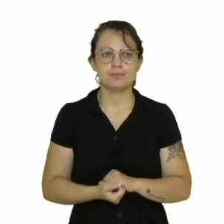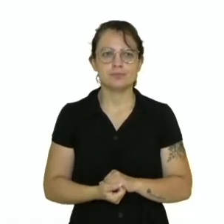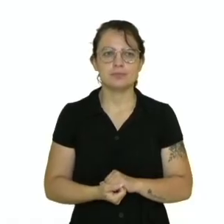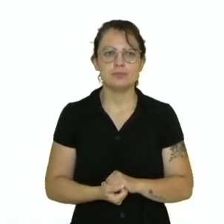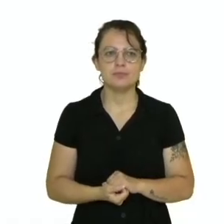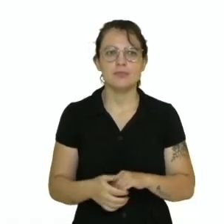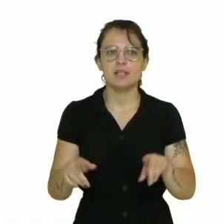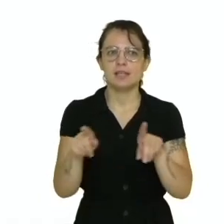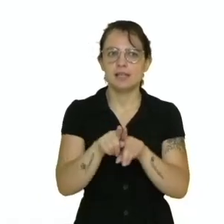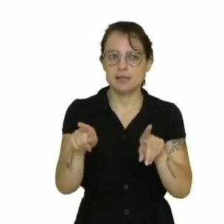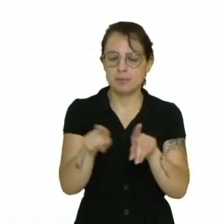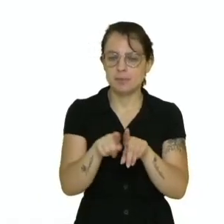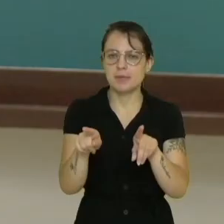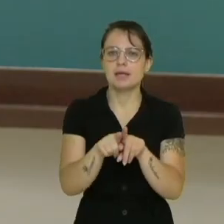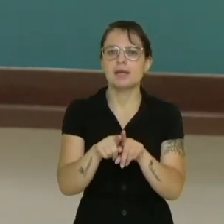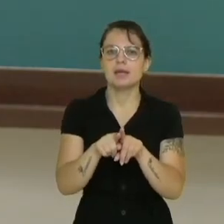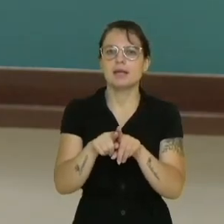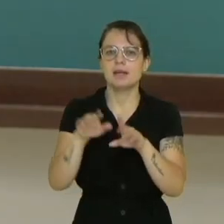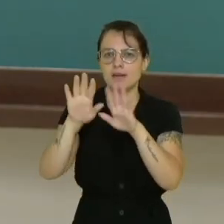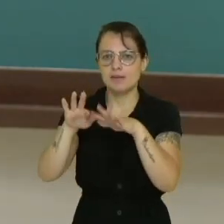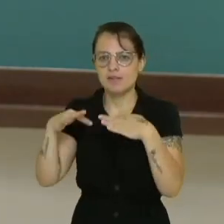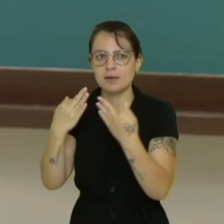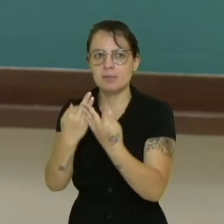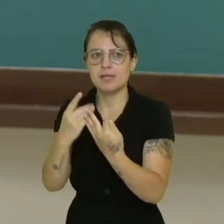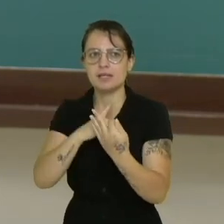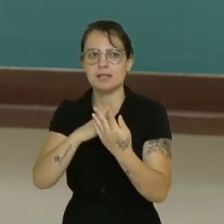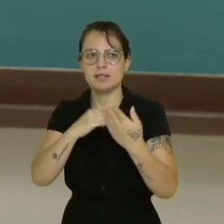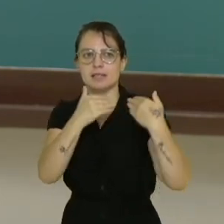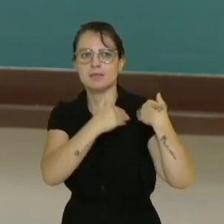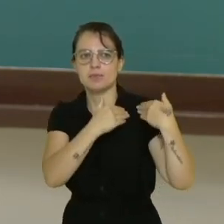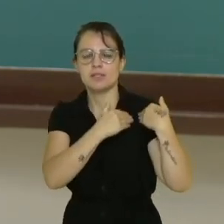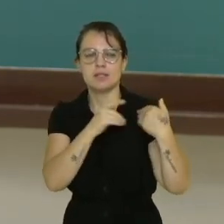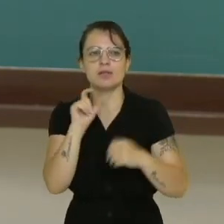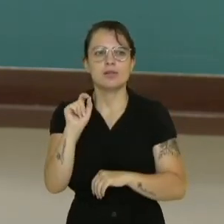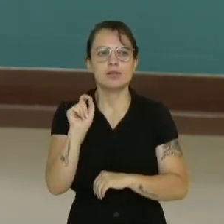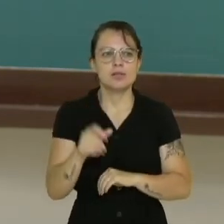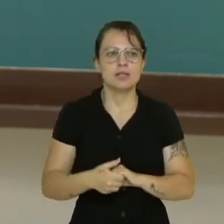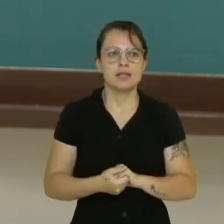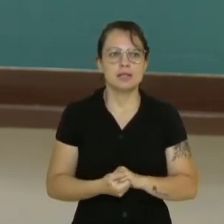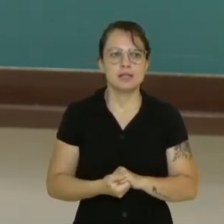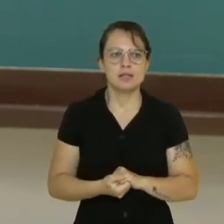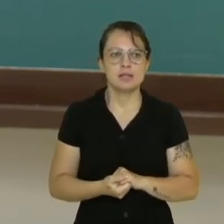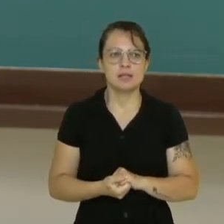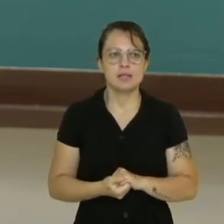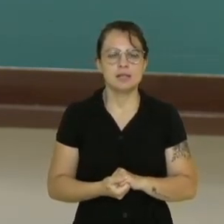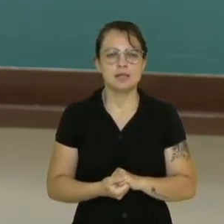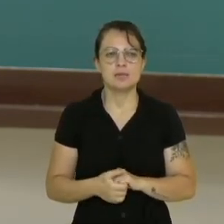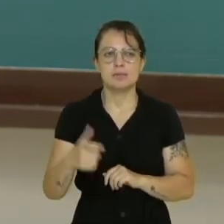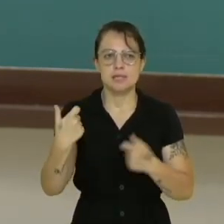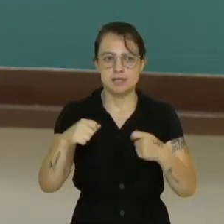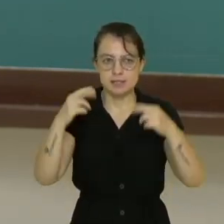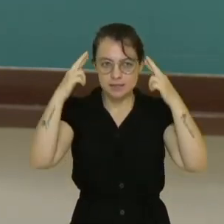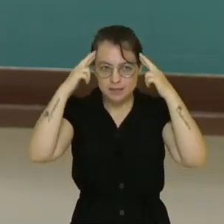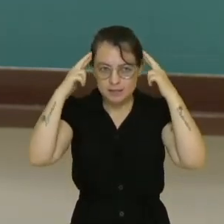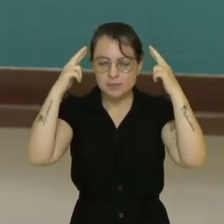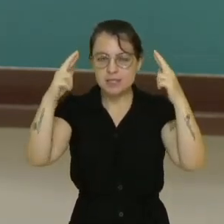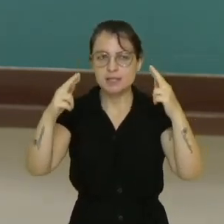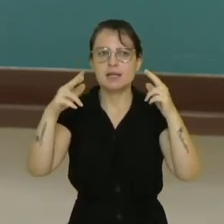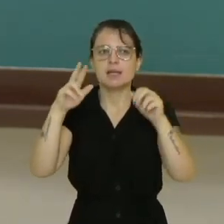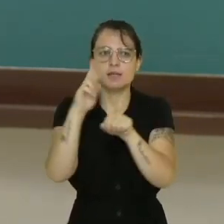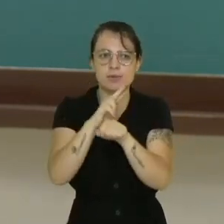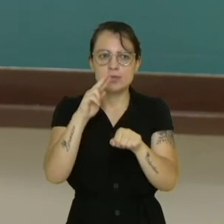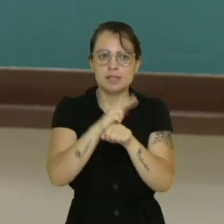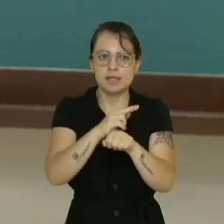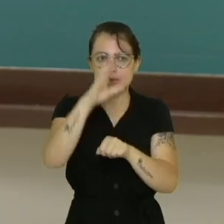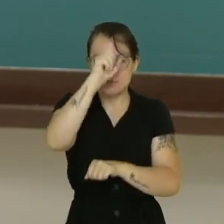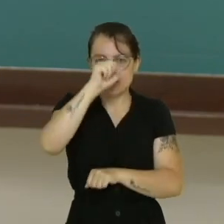O papel dos pais responsáveis, eles devem acompanhar o ensino de aprendizagem dos seus filhos, serem respeitados na condição de pais e terem